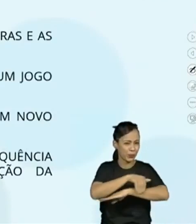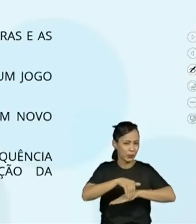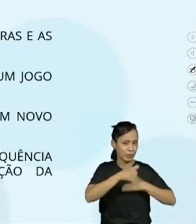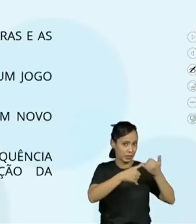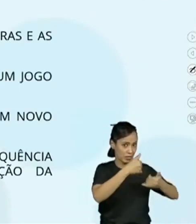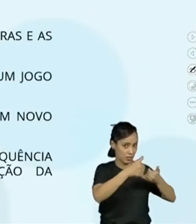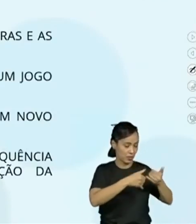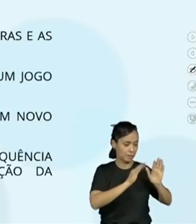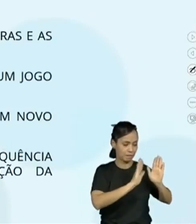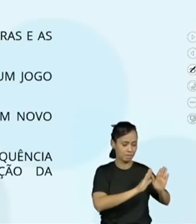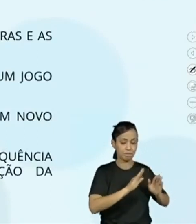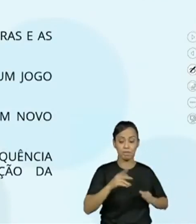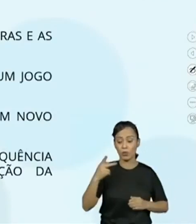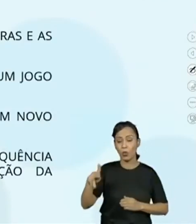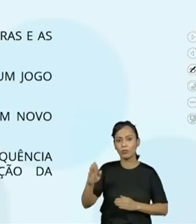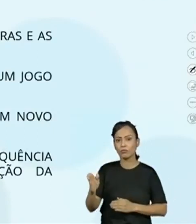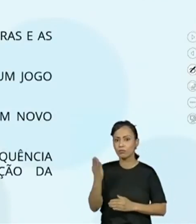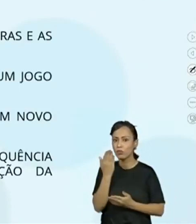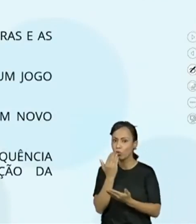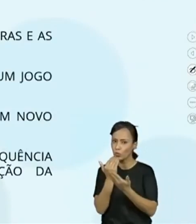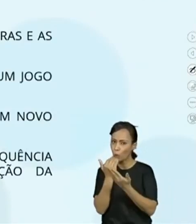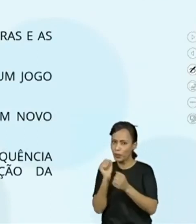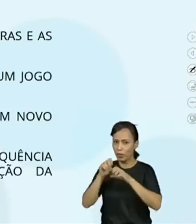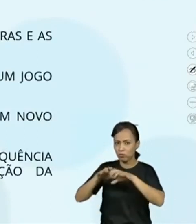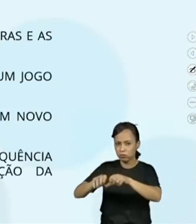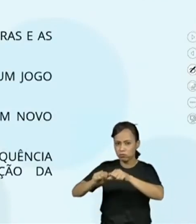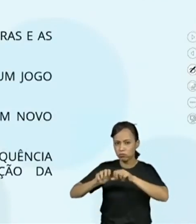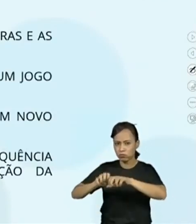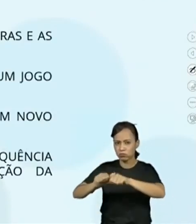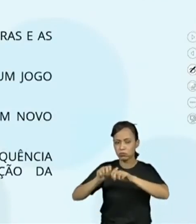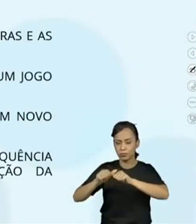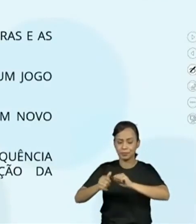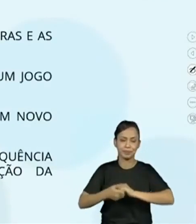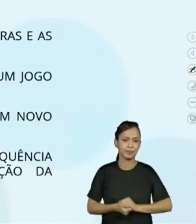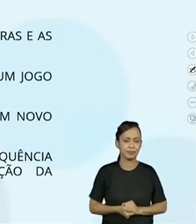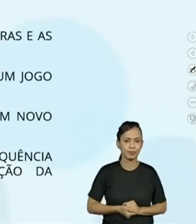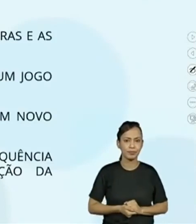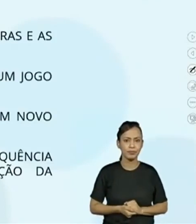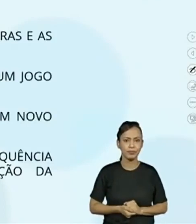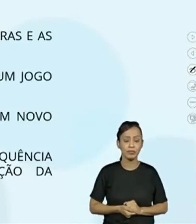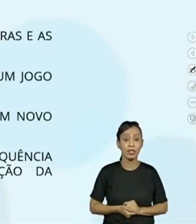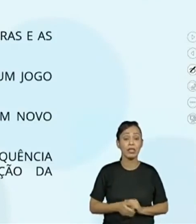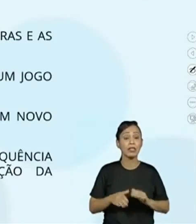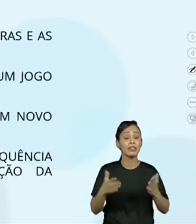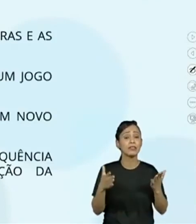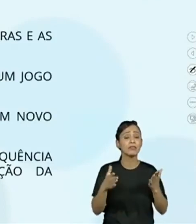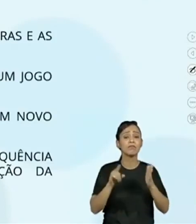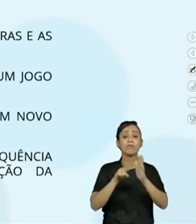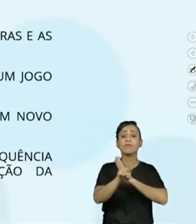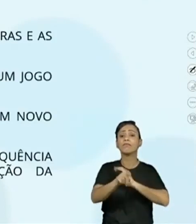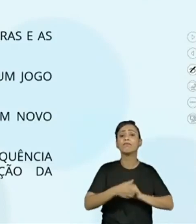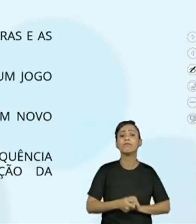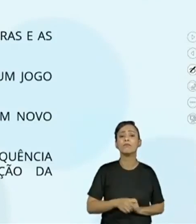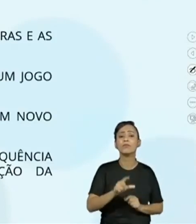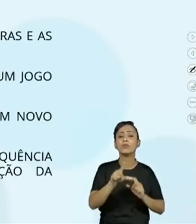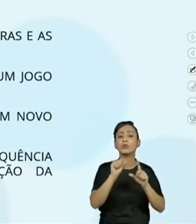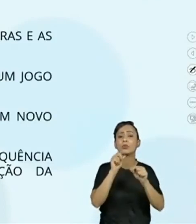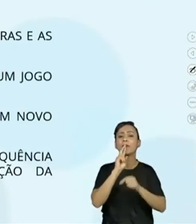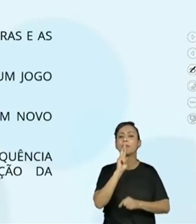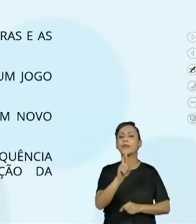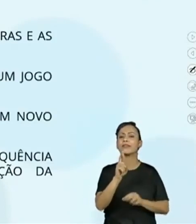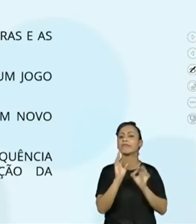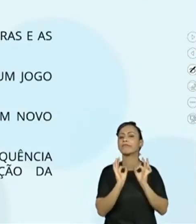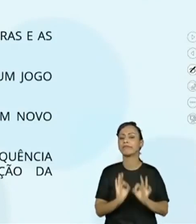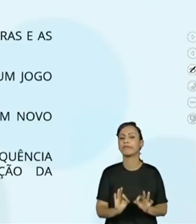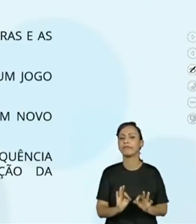Pensando aí. Quem tem o material já aproveita e já faz os registros. Podemos dizer que as regras de